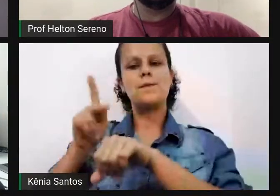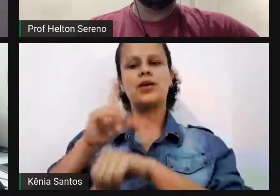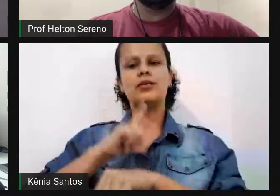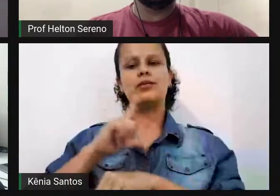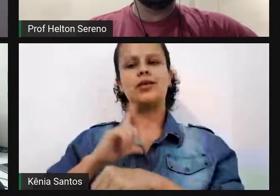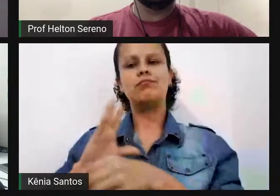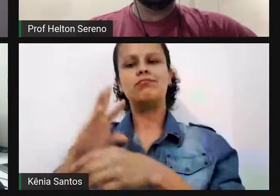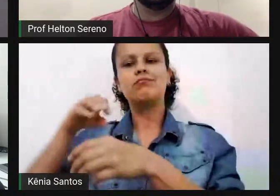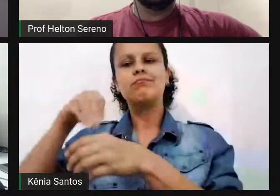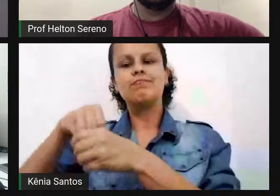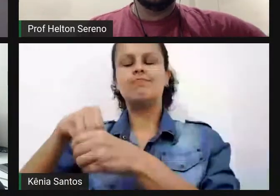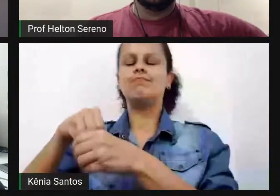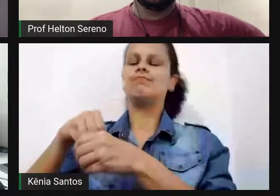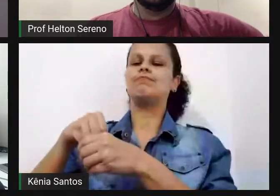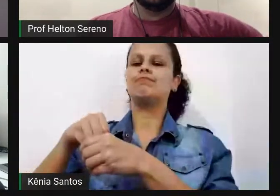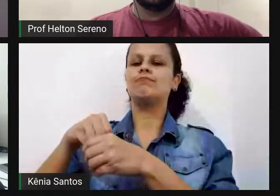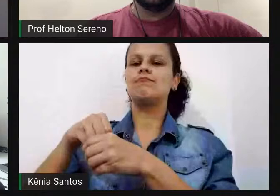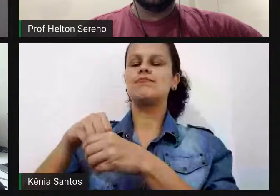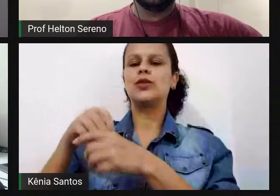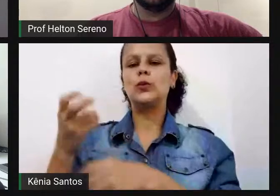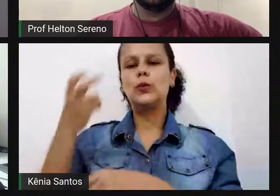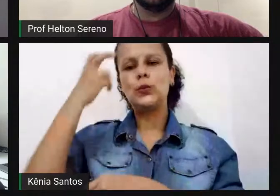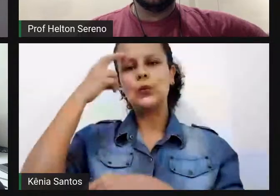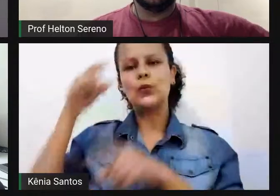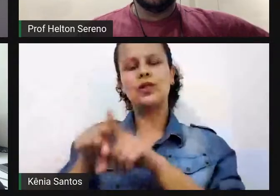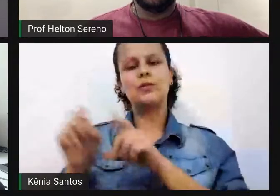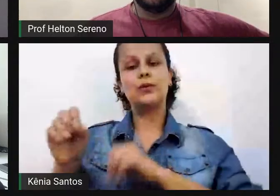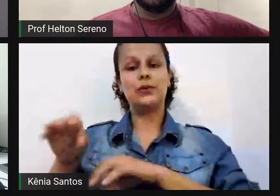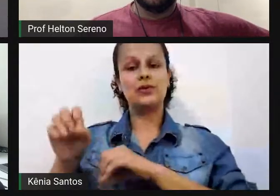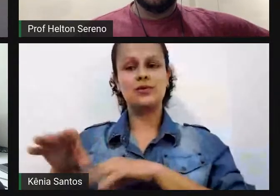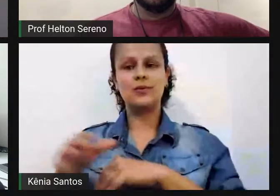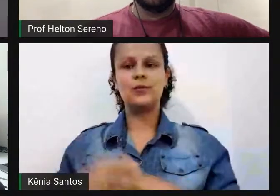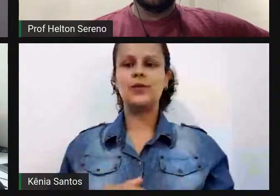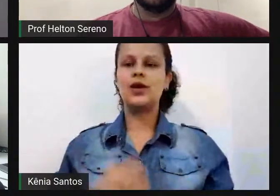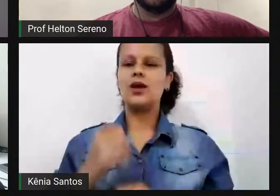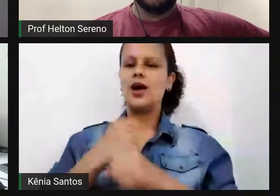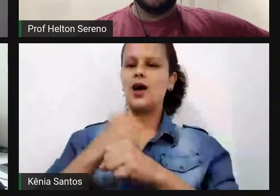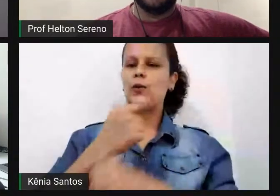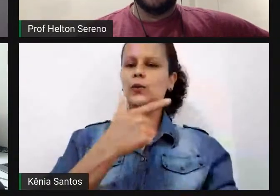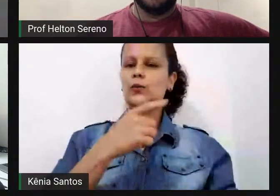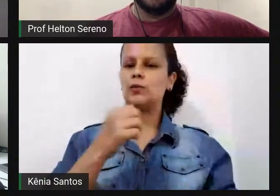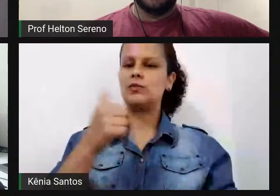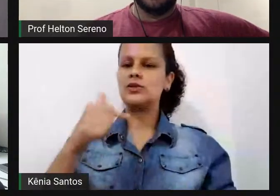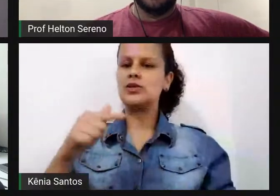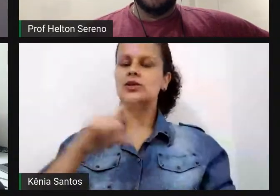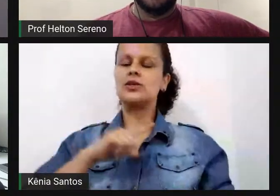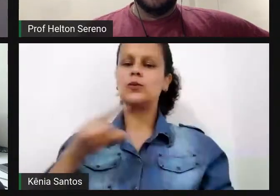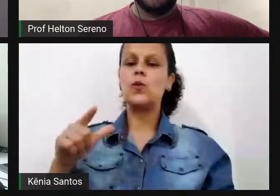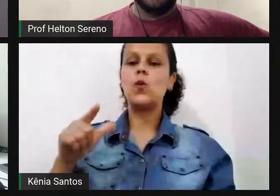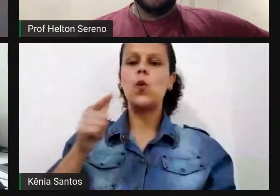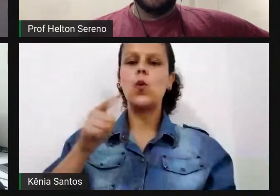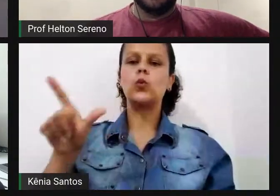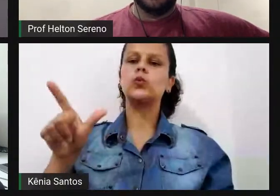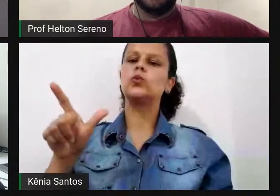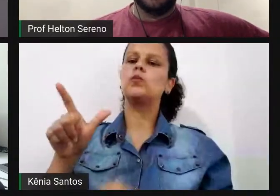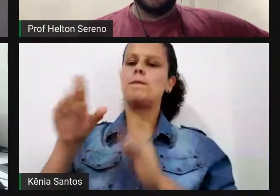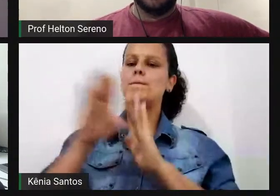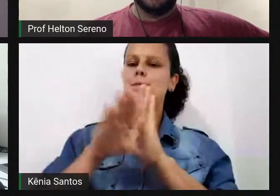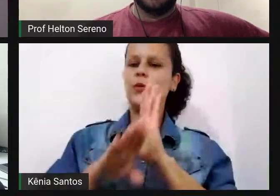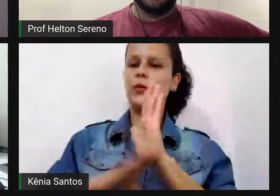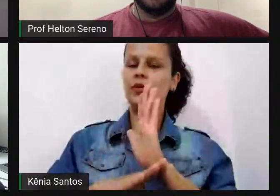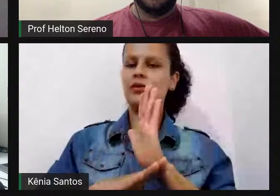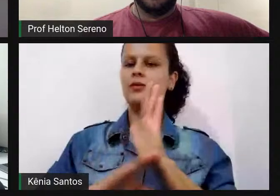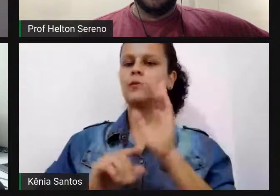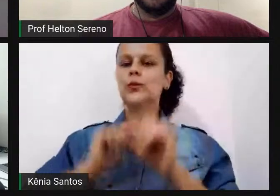finlandês. Já em 2017, foi implementado um outro programa, que foi o Finish Training the Trainers, né?